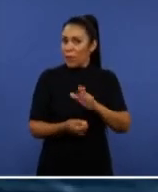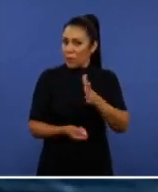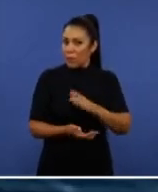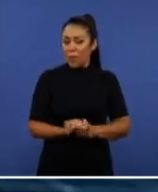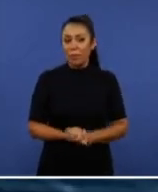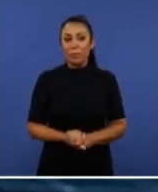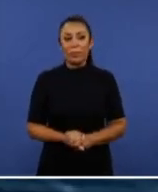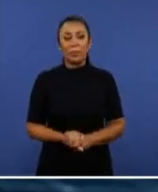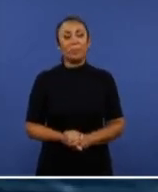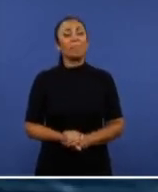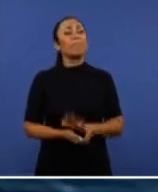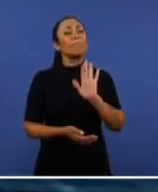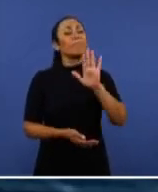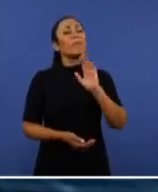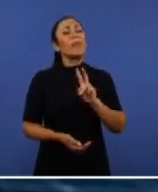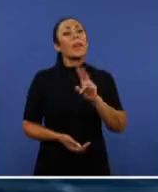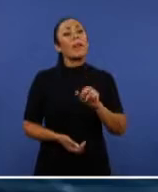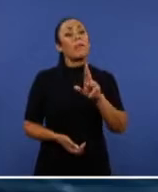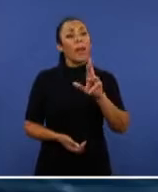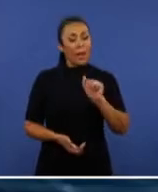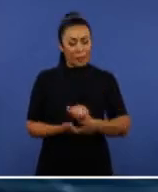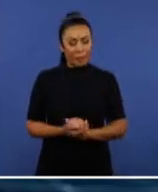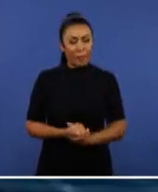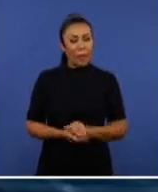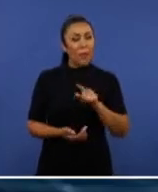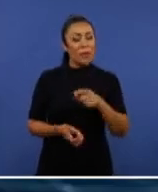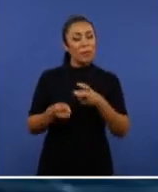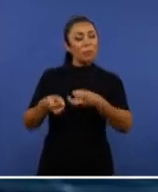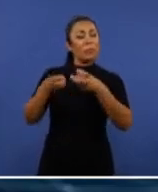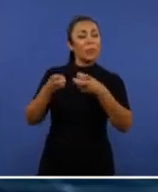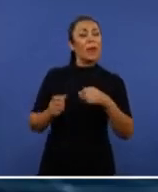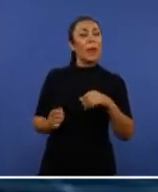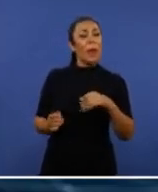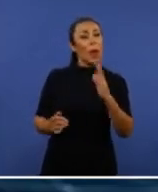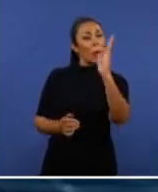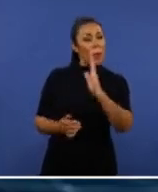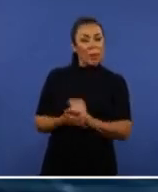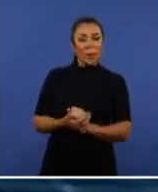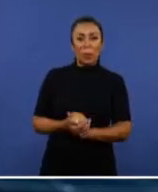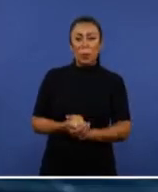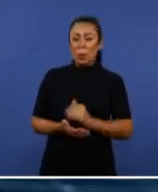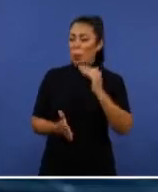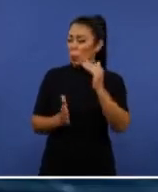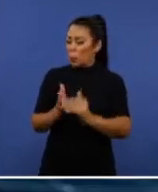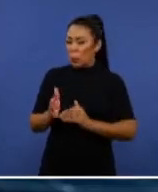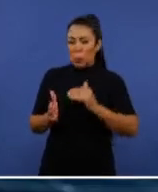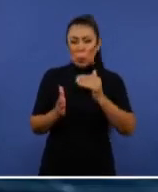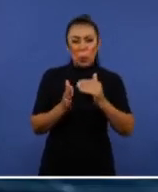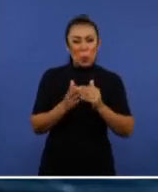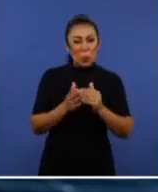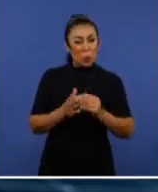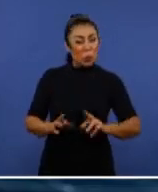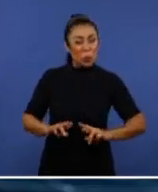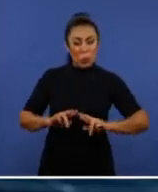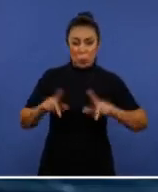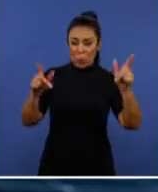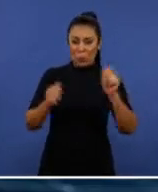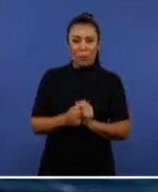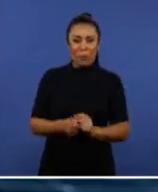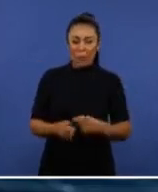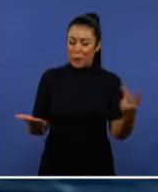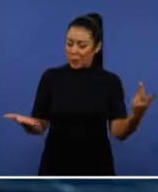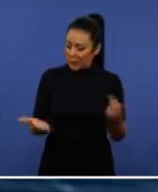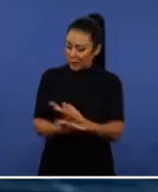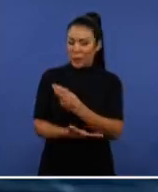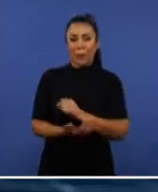Vera, se você olhar o Brasil, tudo está fora do lugar. Mas é tudo mesmo que está fora do lugar.